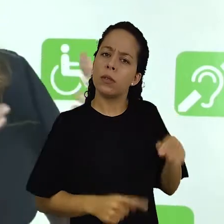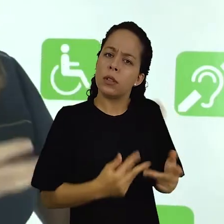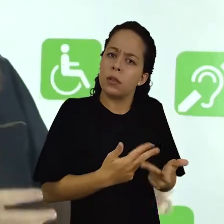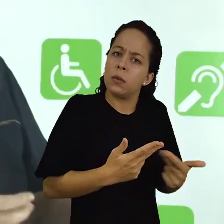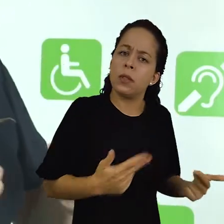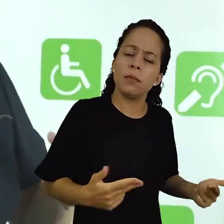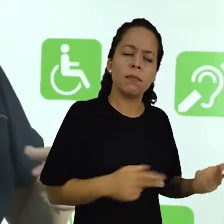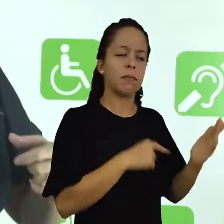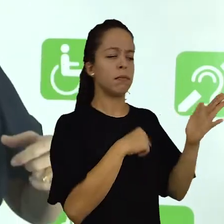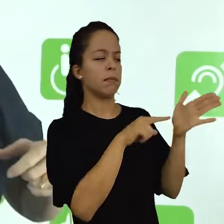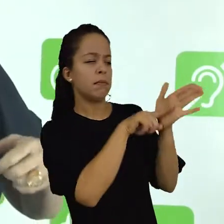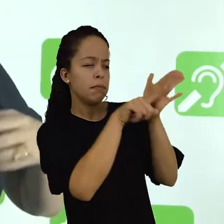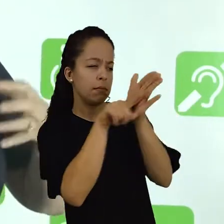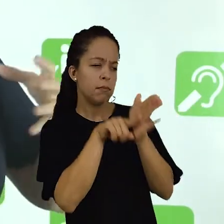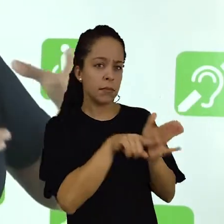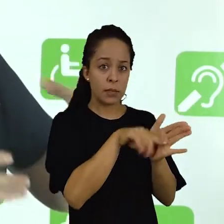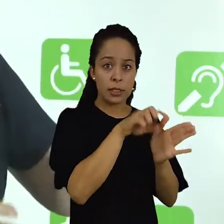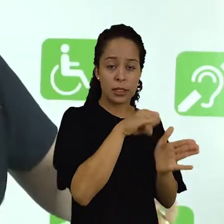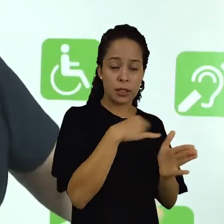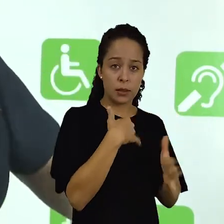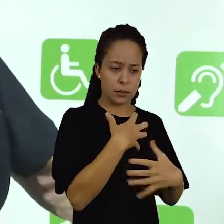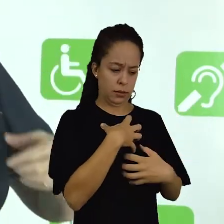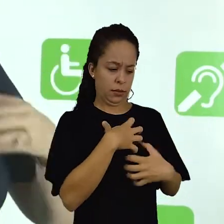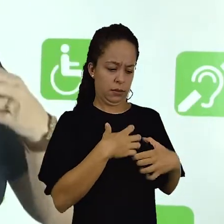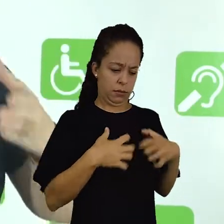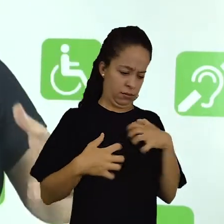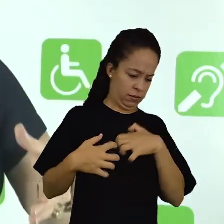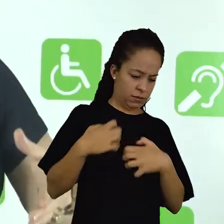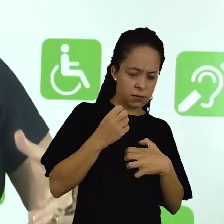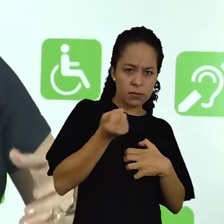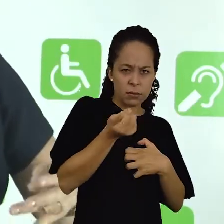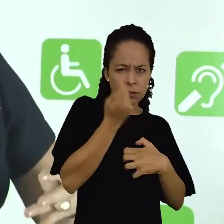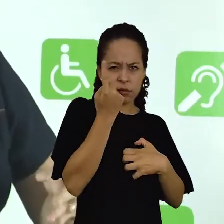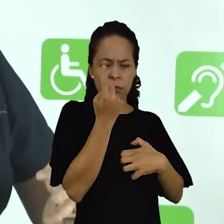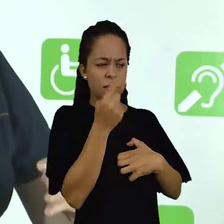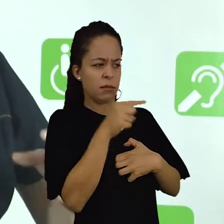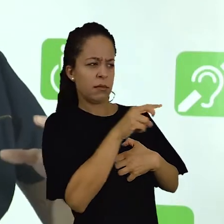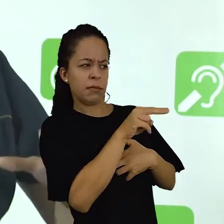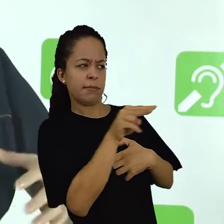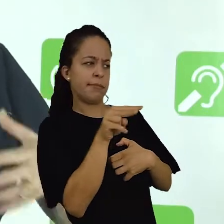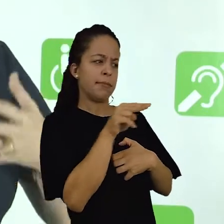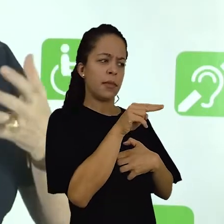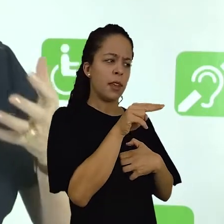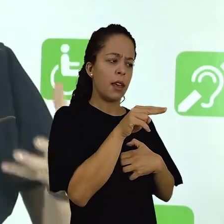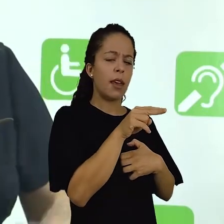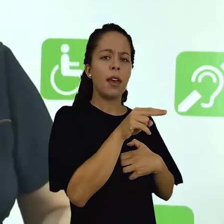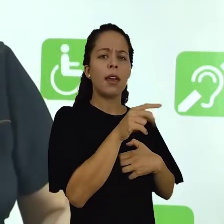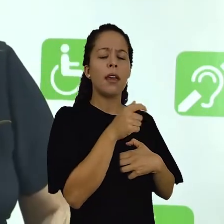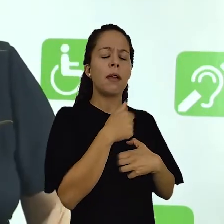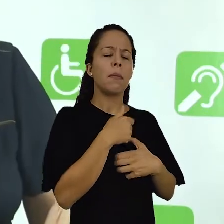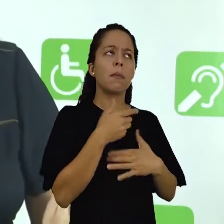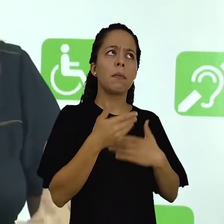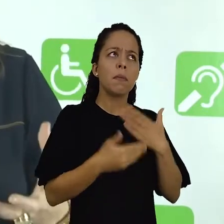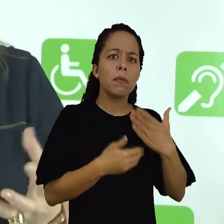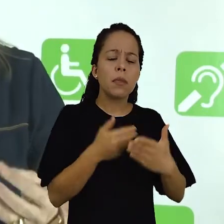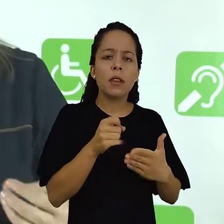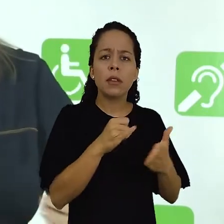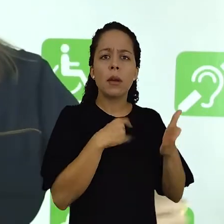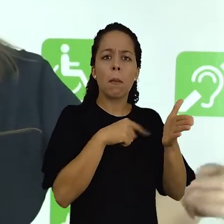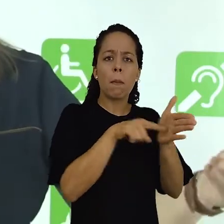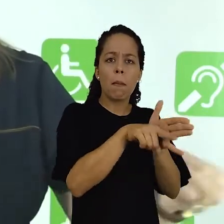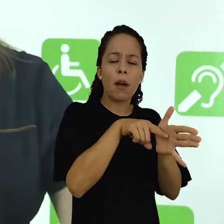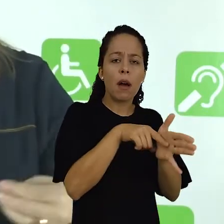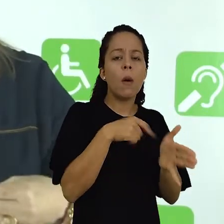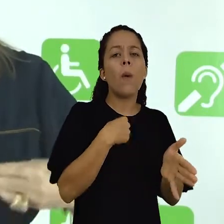explicações para aquele fenômeno, aquela ocorrência, aquilo que me causa estranheza, eu